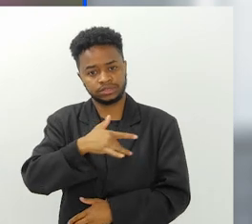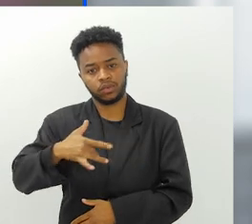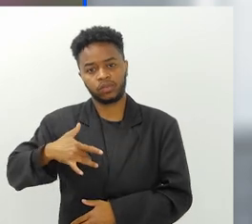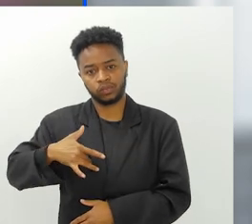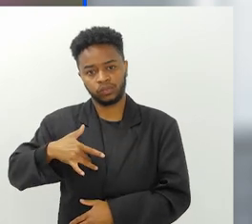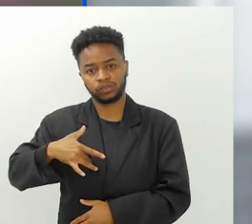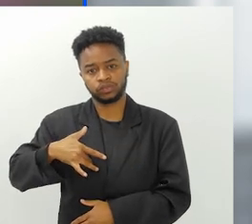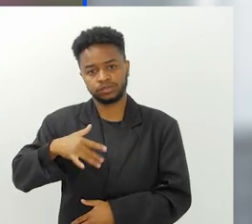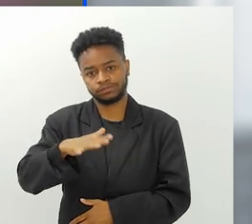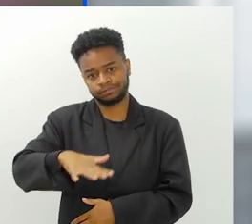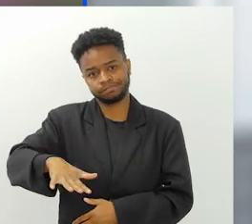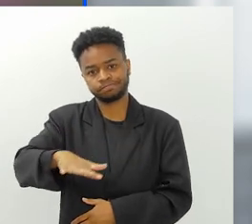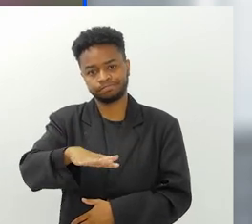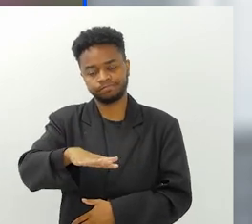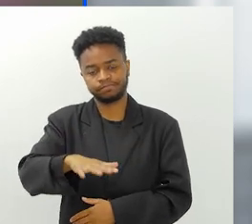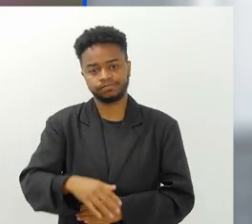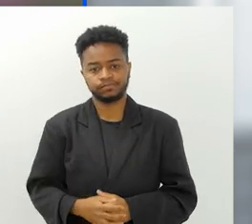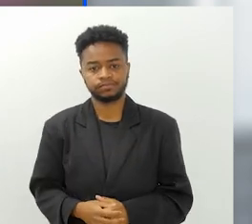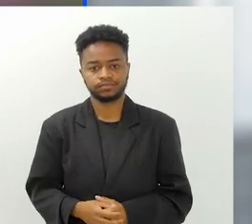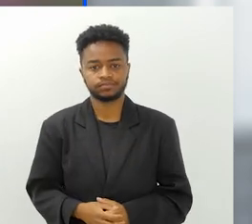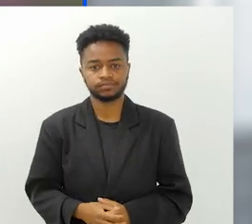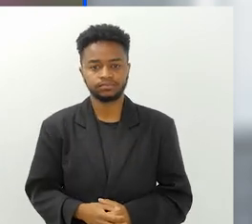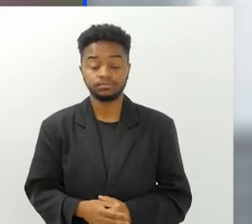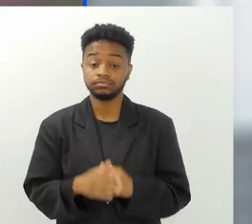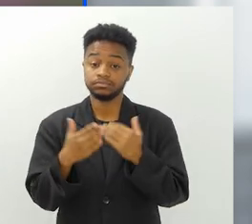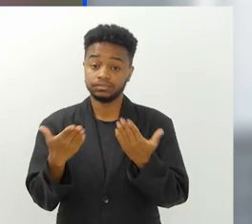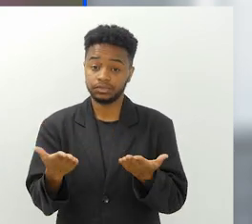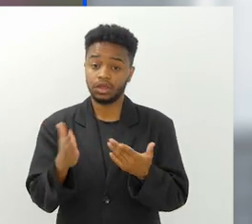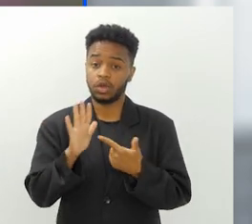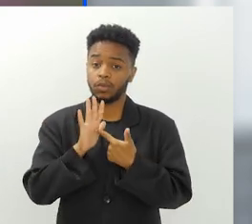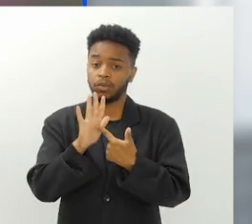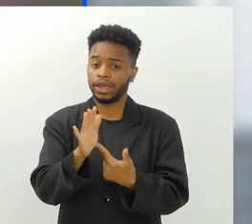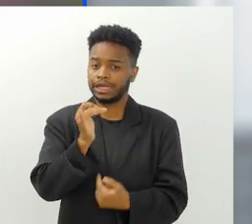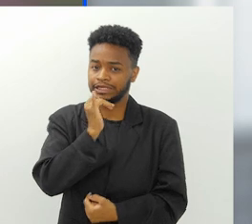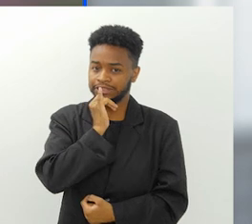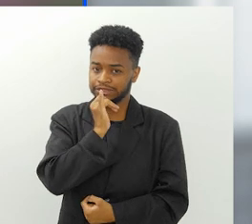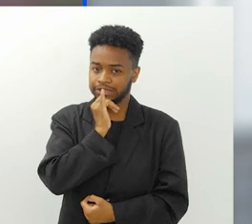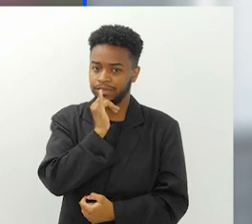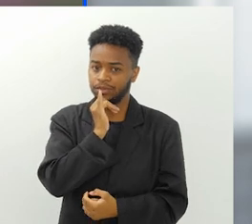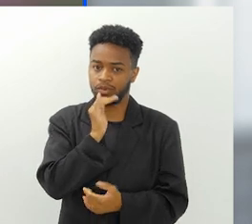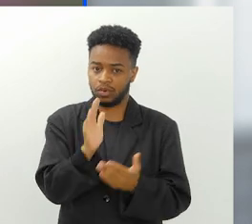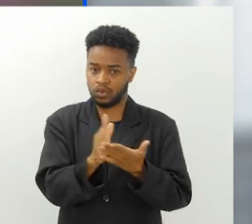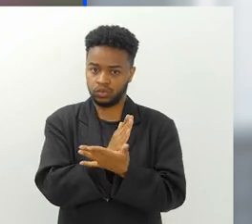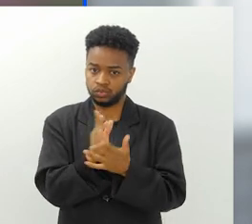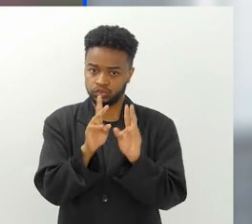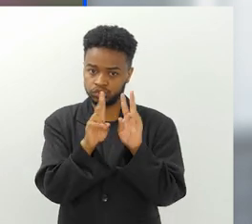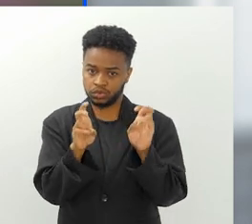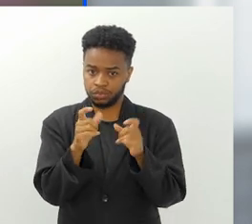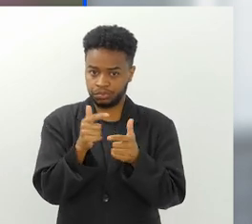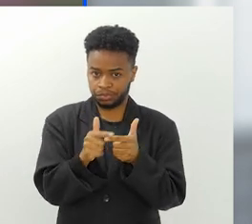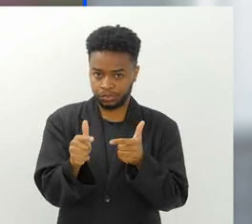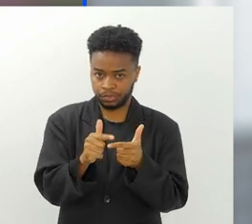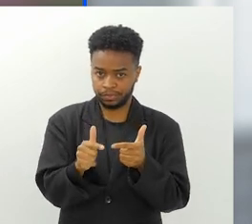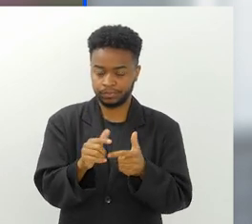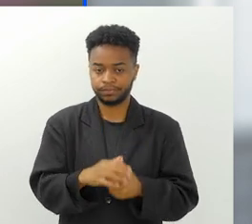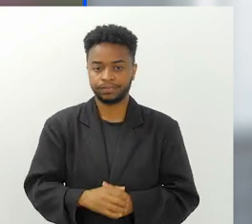saúde, que a gente chama dos oceanos, né? Então, alguns exemplos clássicos desse problema.